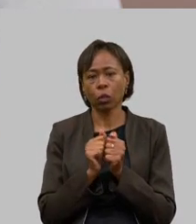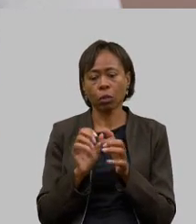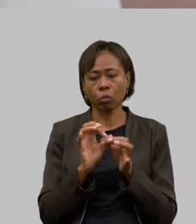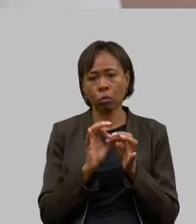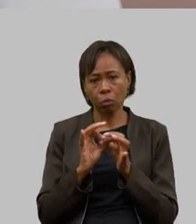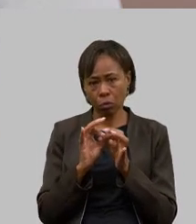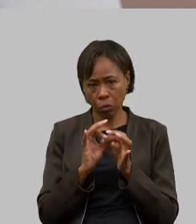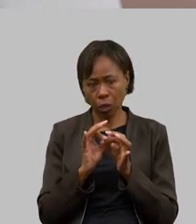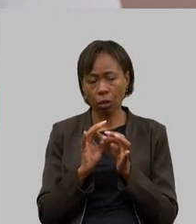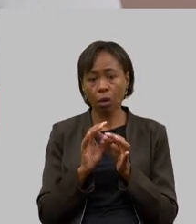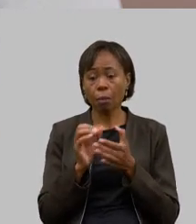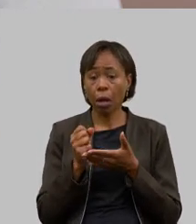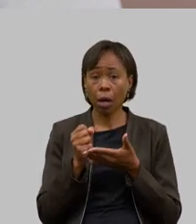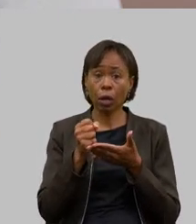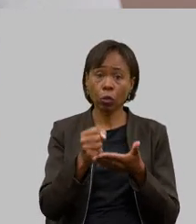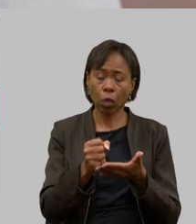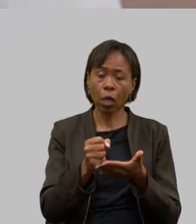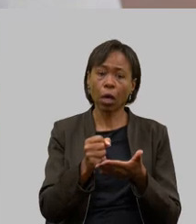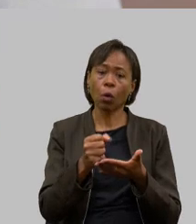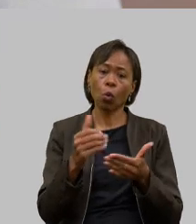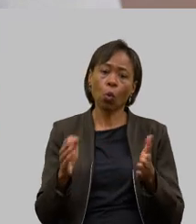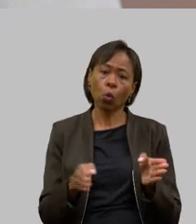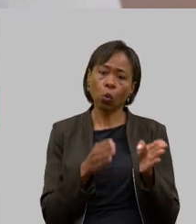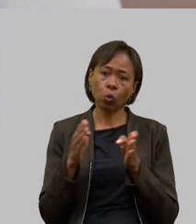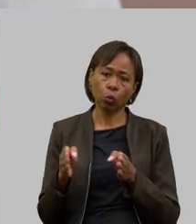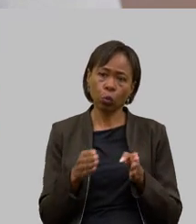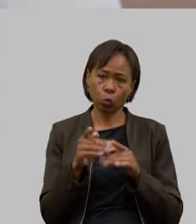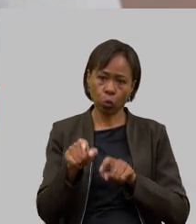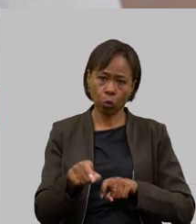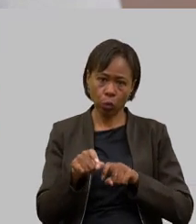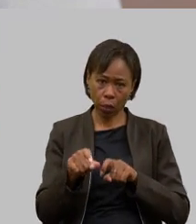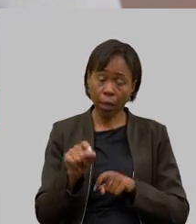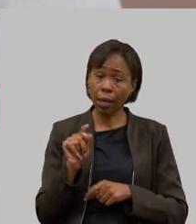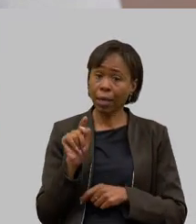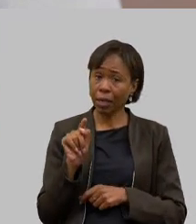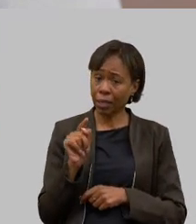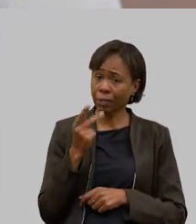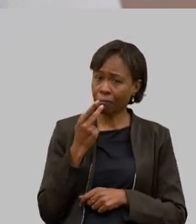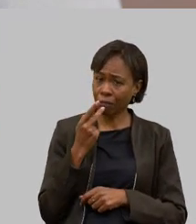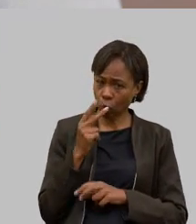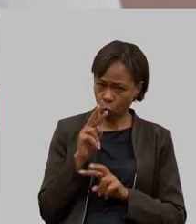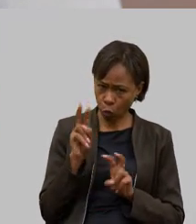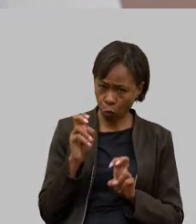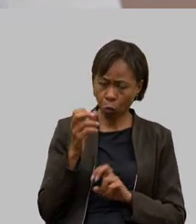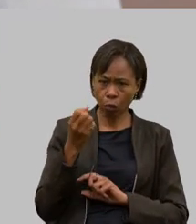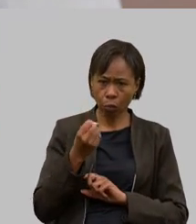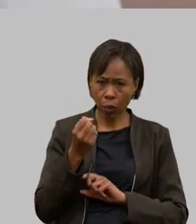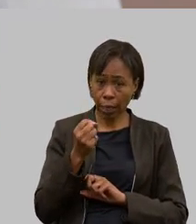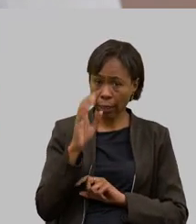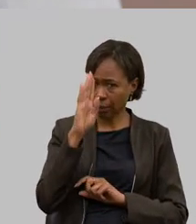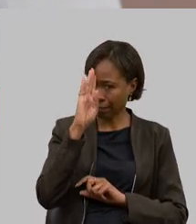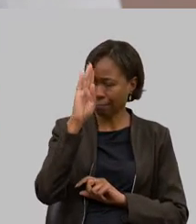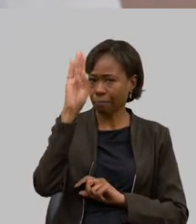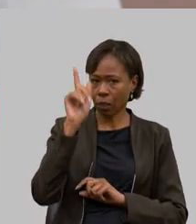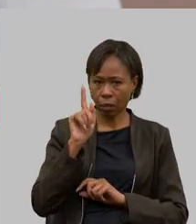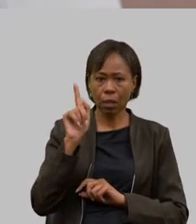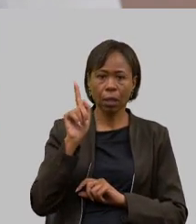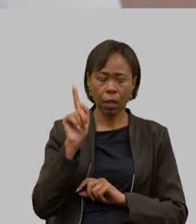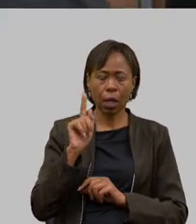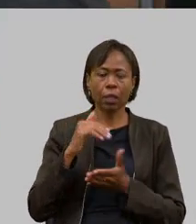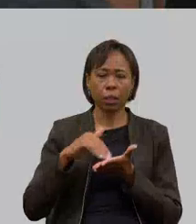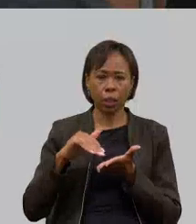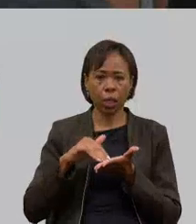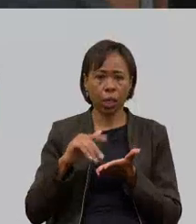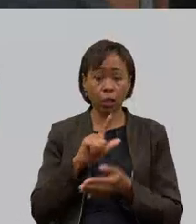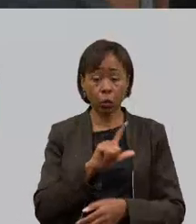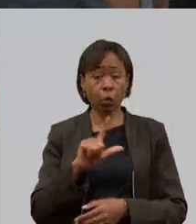atender sim o produtor rural pode ter certo que essa questão do leite é prioridade na secretaria da agricultura o leste a sua região é